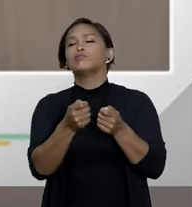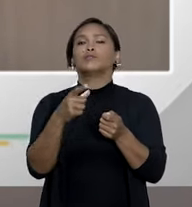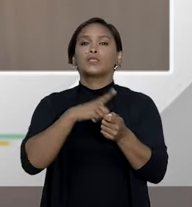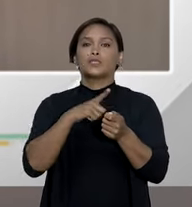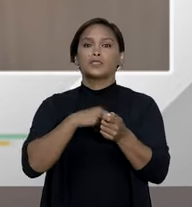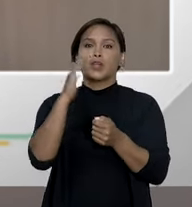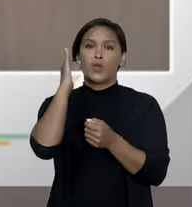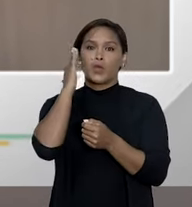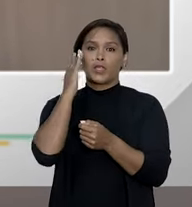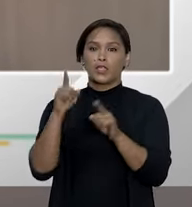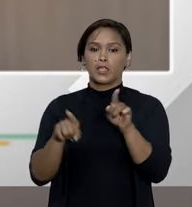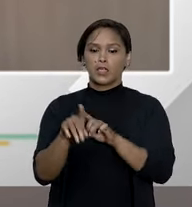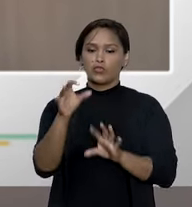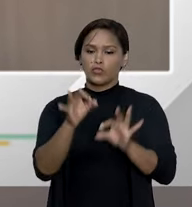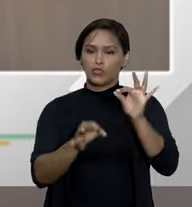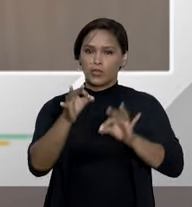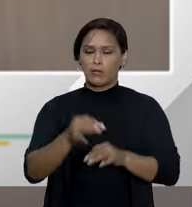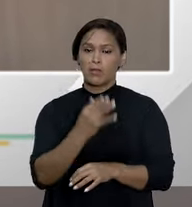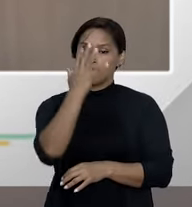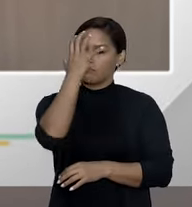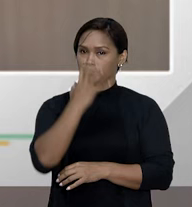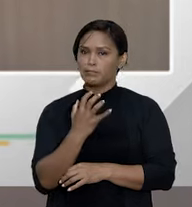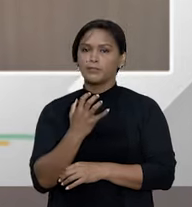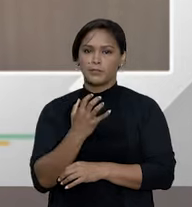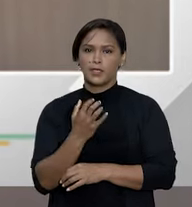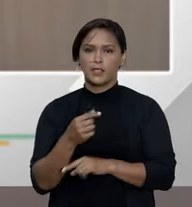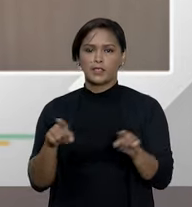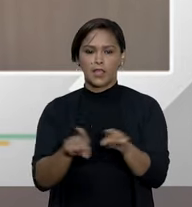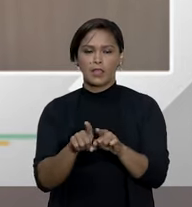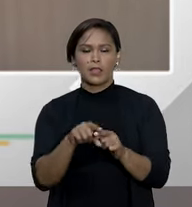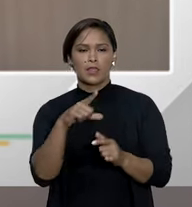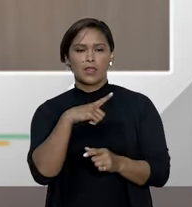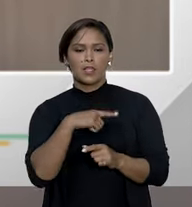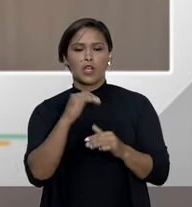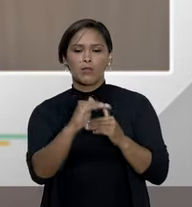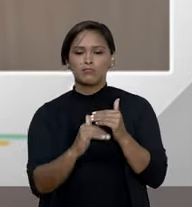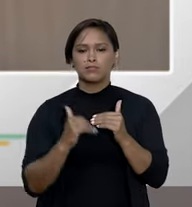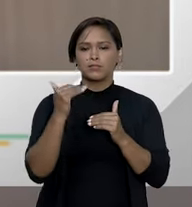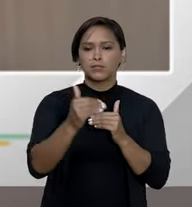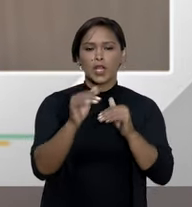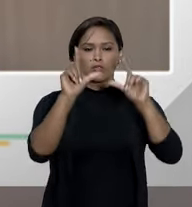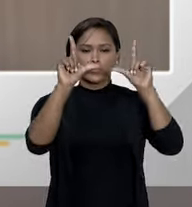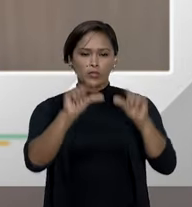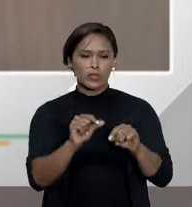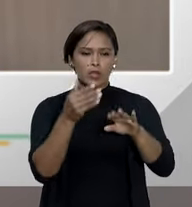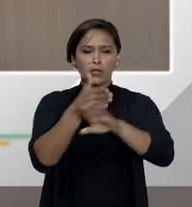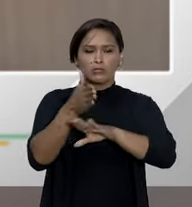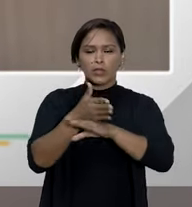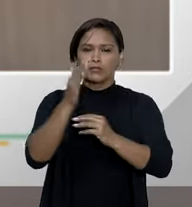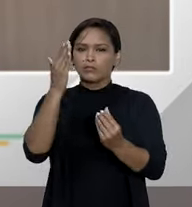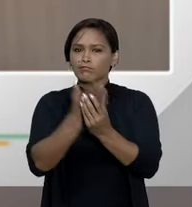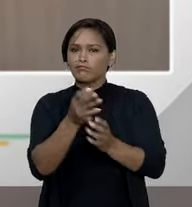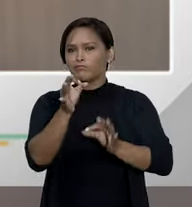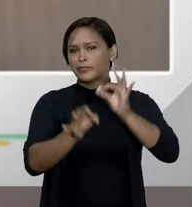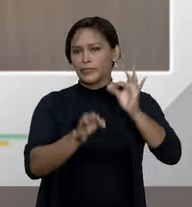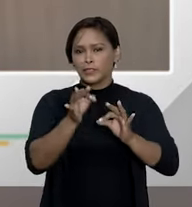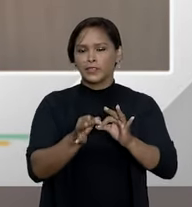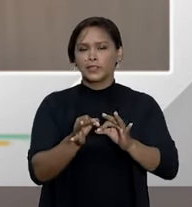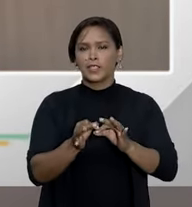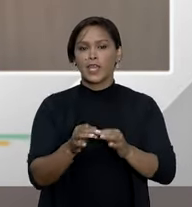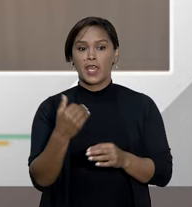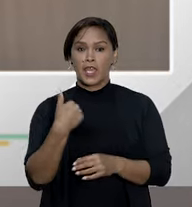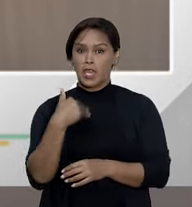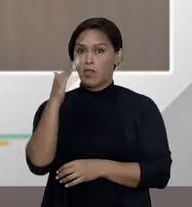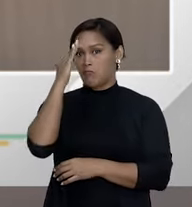ao meu sentir, julgamentos mais sérios e que tem como consequência a diminuição do acervo processual do judiciário. No meu